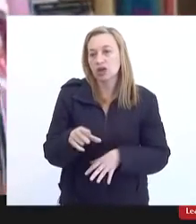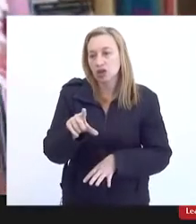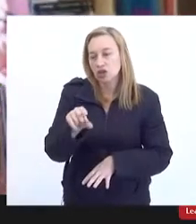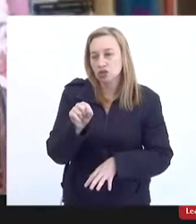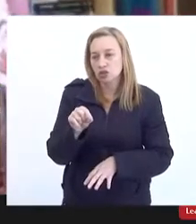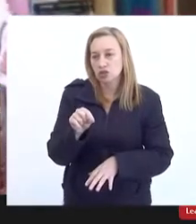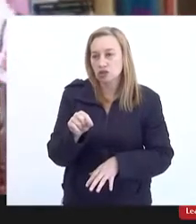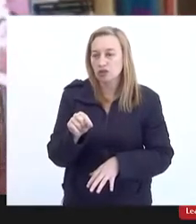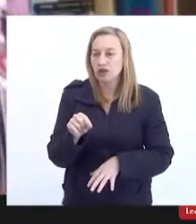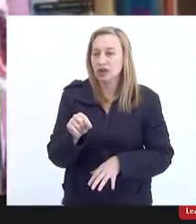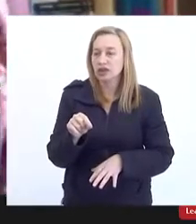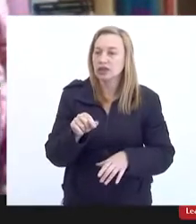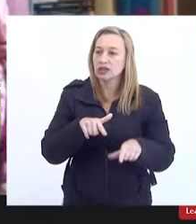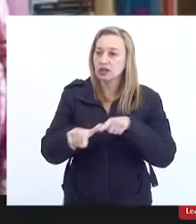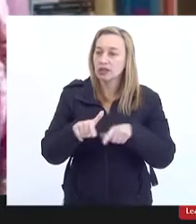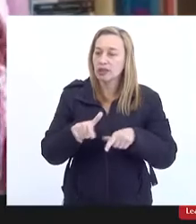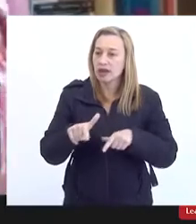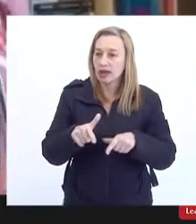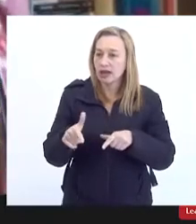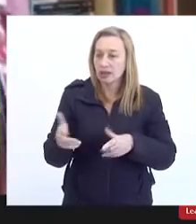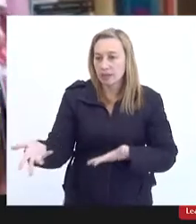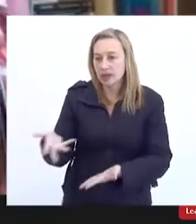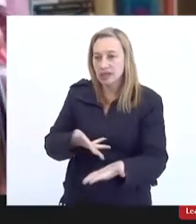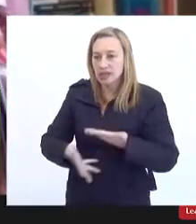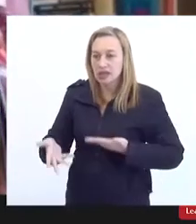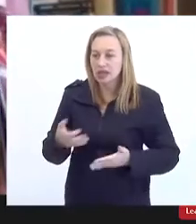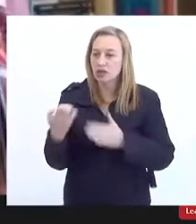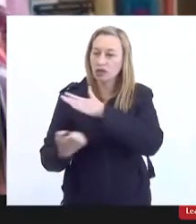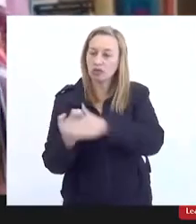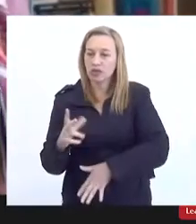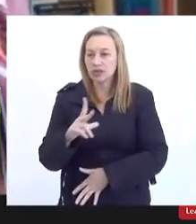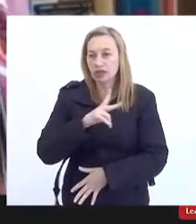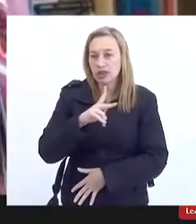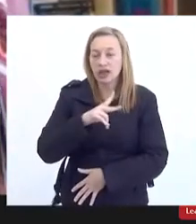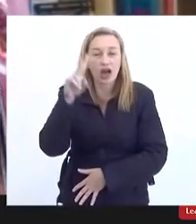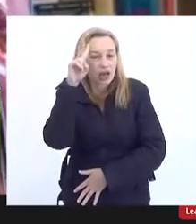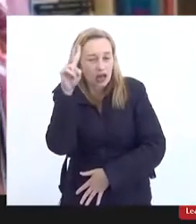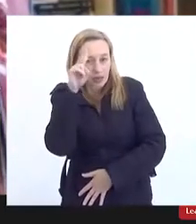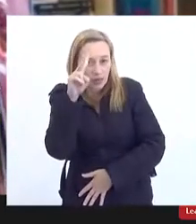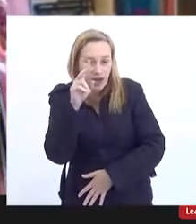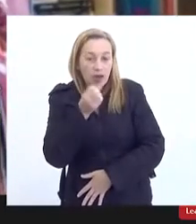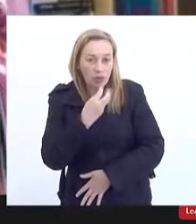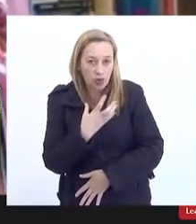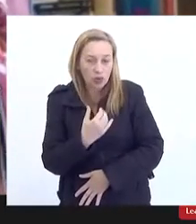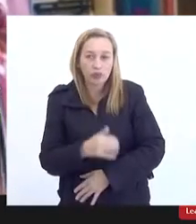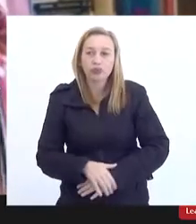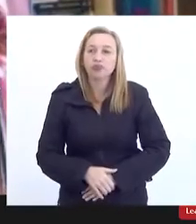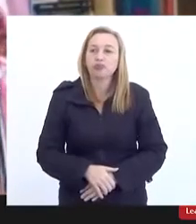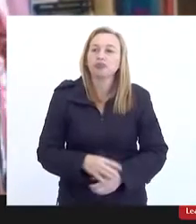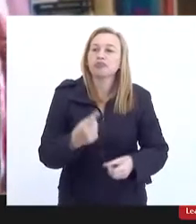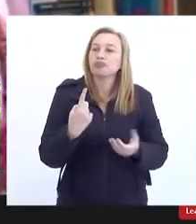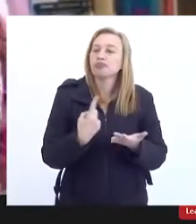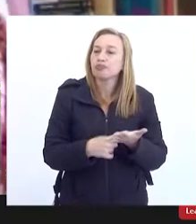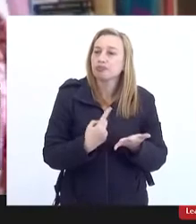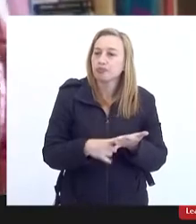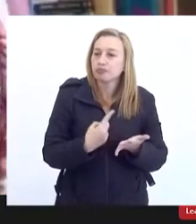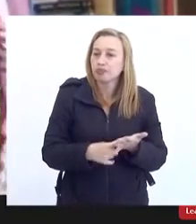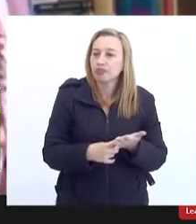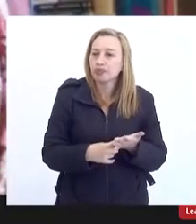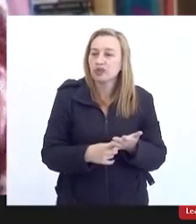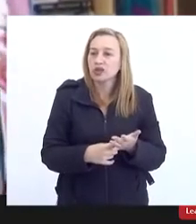trabalhar em parceria com uma instituição privada. É importante lembrar que, de acordo com o Instituto